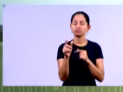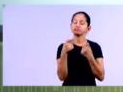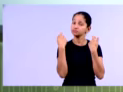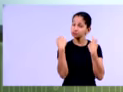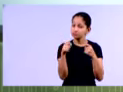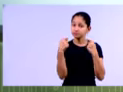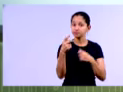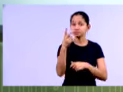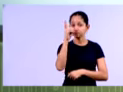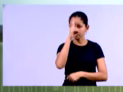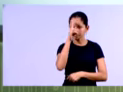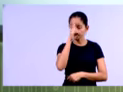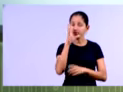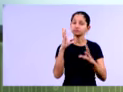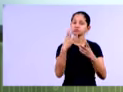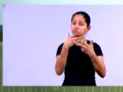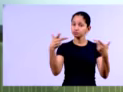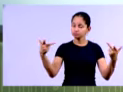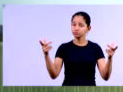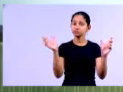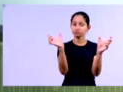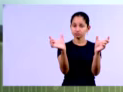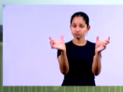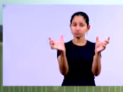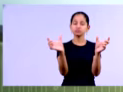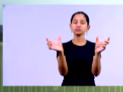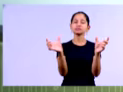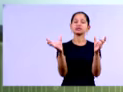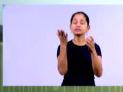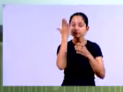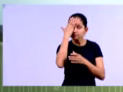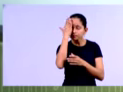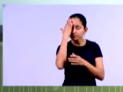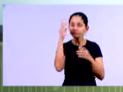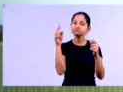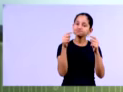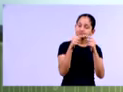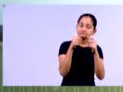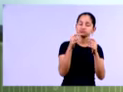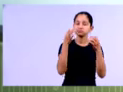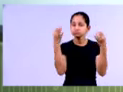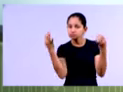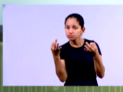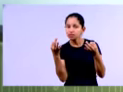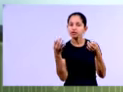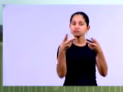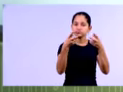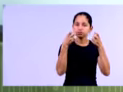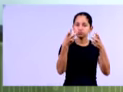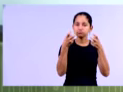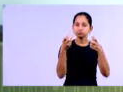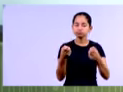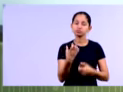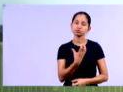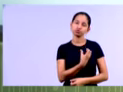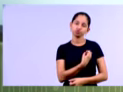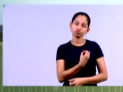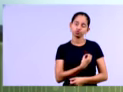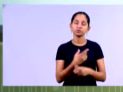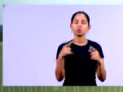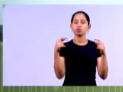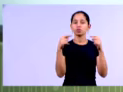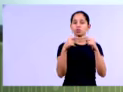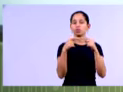ativo, então, eu vou pegar o total daquela conta, dividir pelo ativo, né, pelo total do ativo, né, e multiplicar por 100,